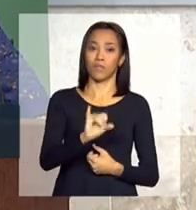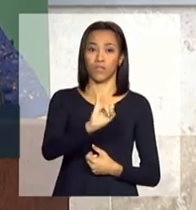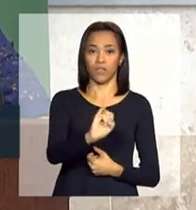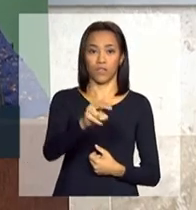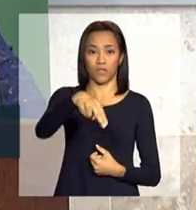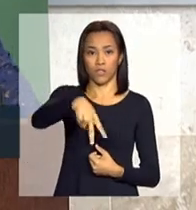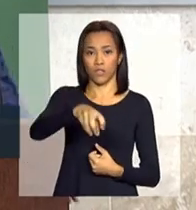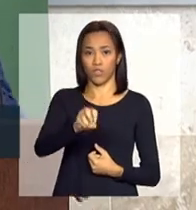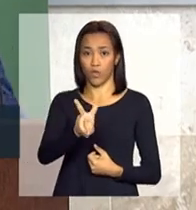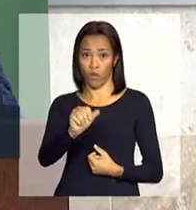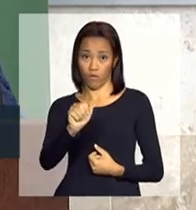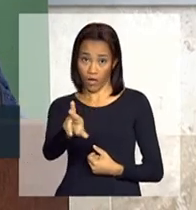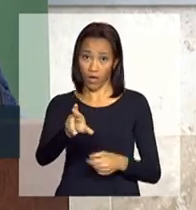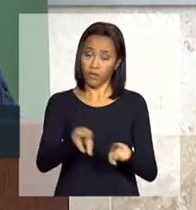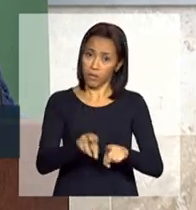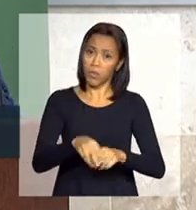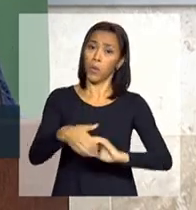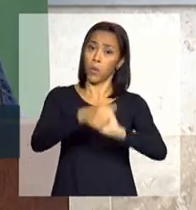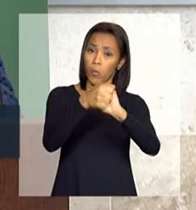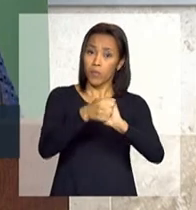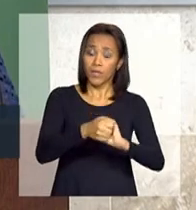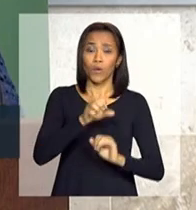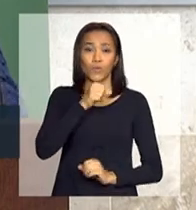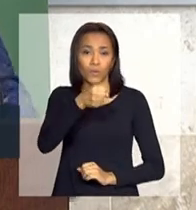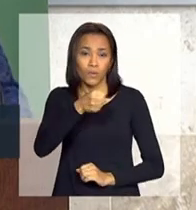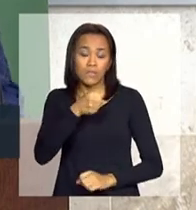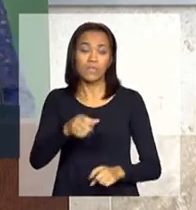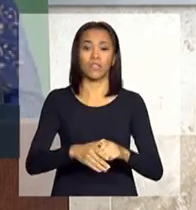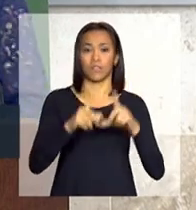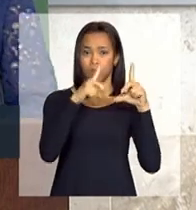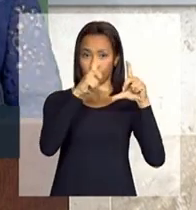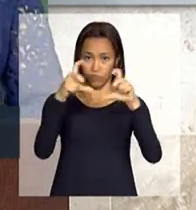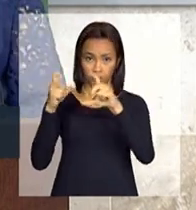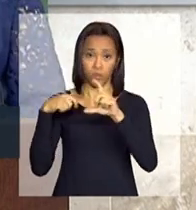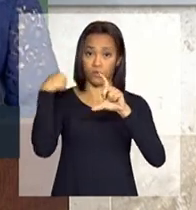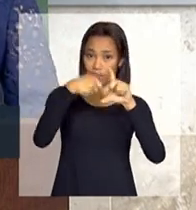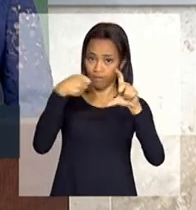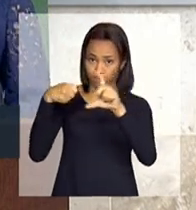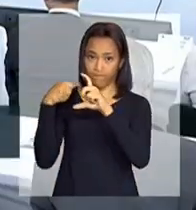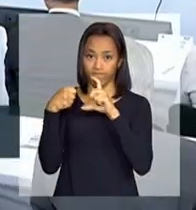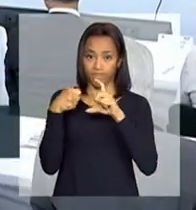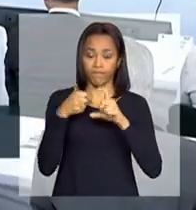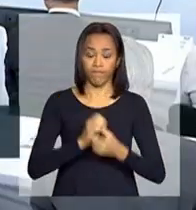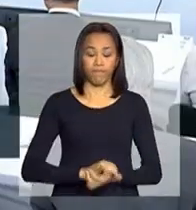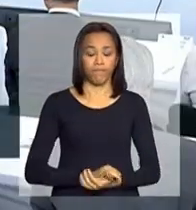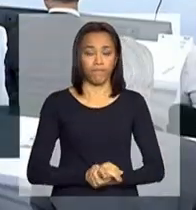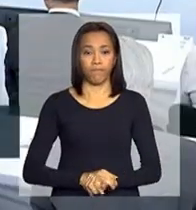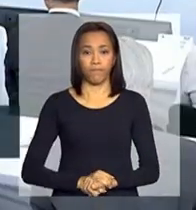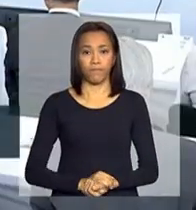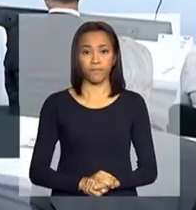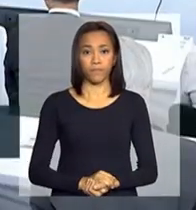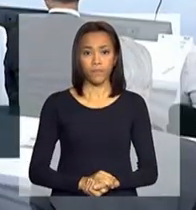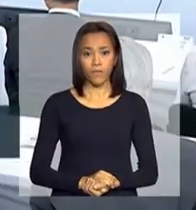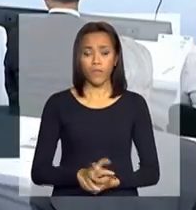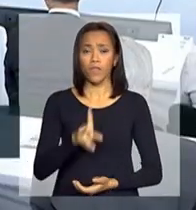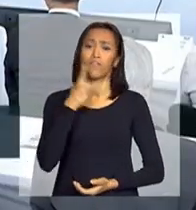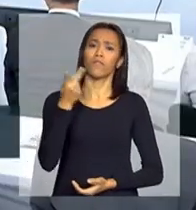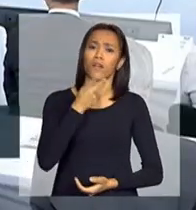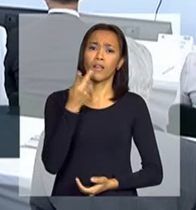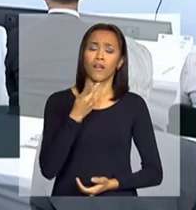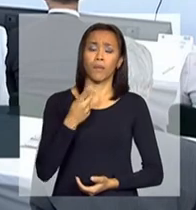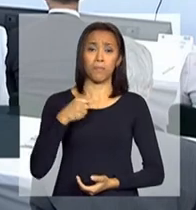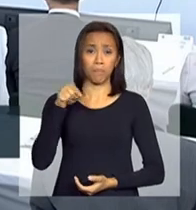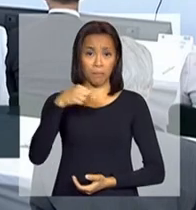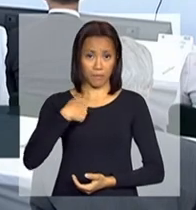Queria cumprimentar os jornalistas, os fotógrafos e os cinegrafistas. E dizer que, para mim,